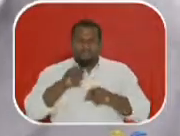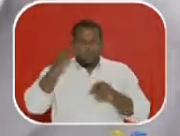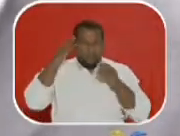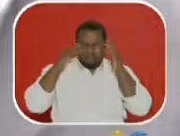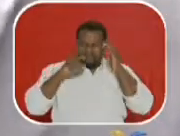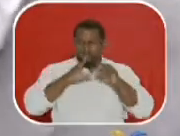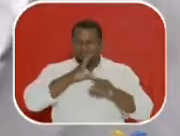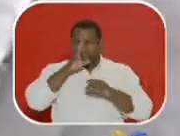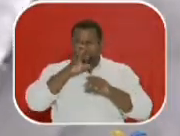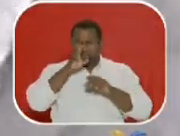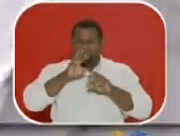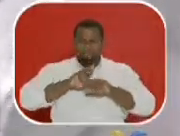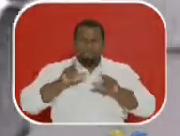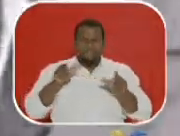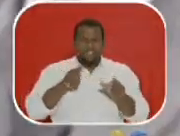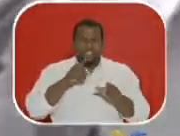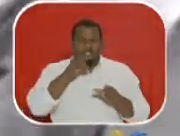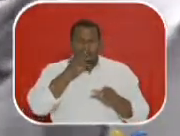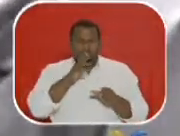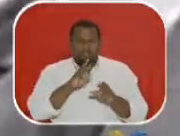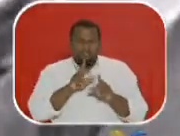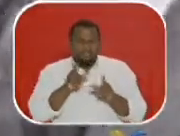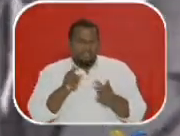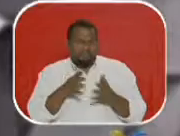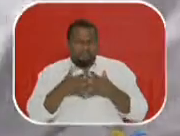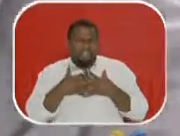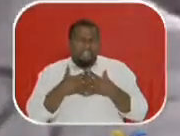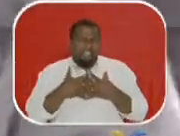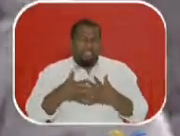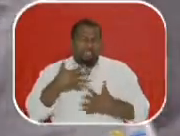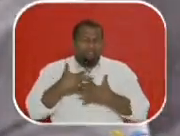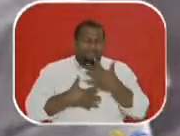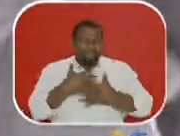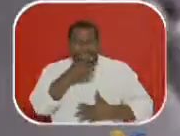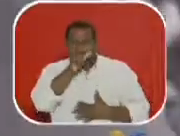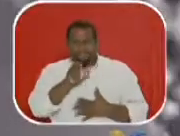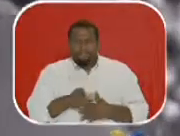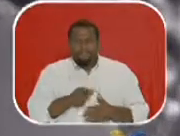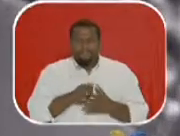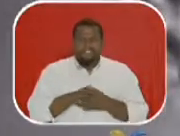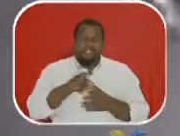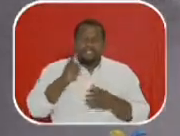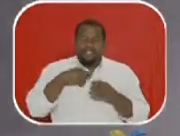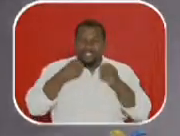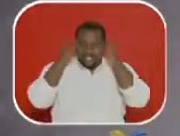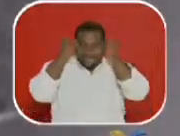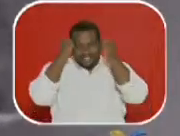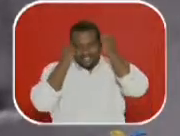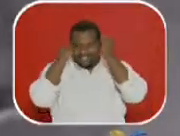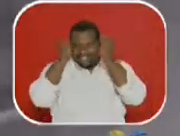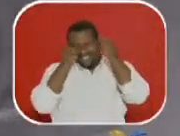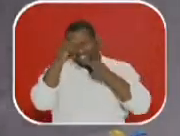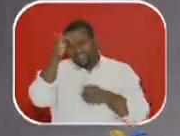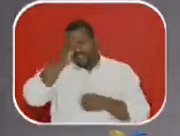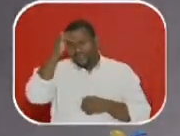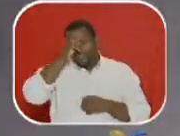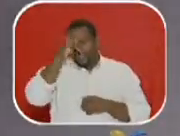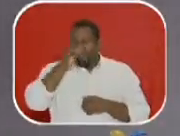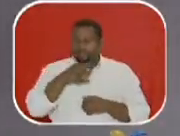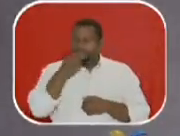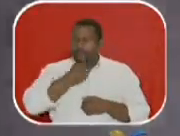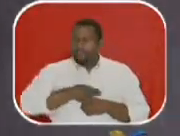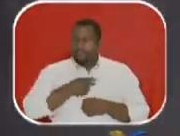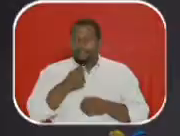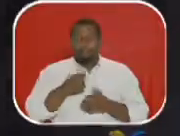cabelo todo esquisito. Ou então, se você estava curado, que você era outra. É peruca, bobo. Hum,